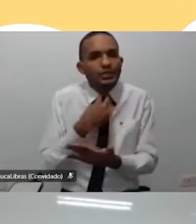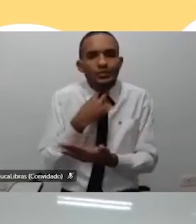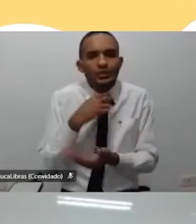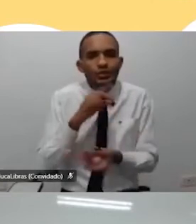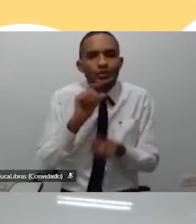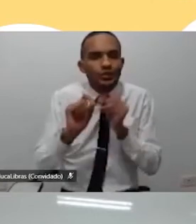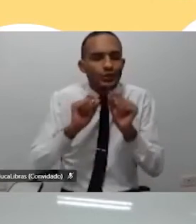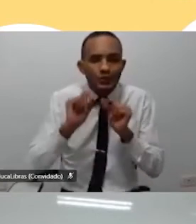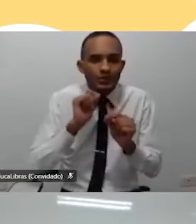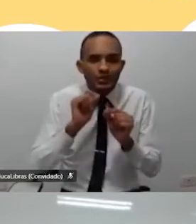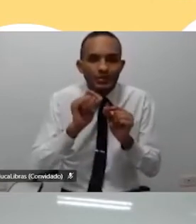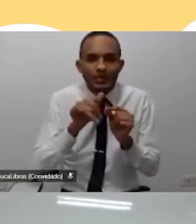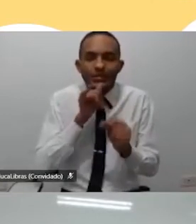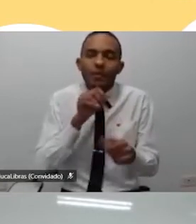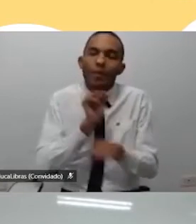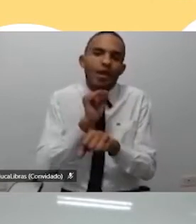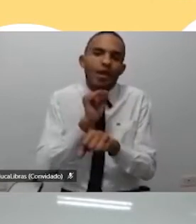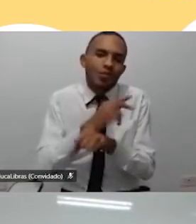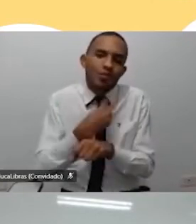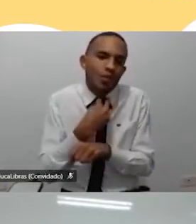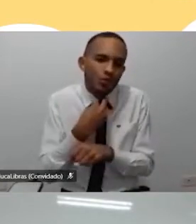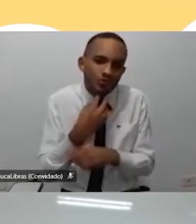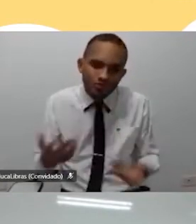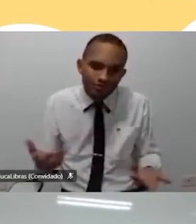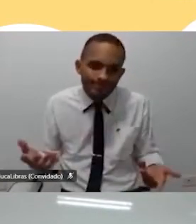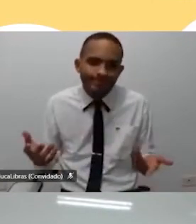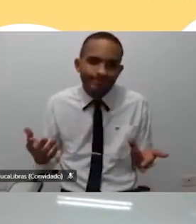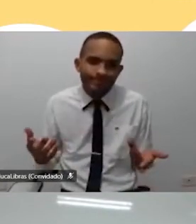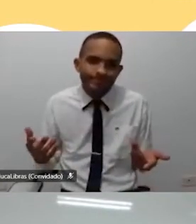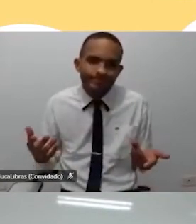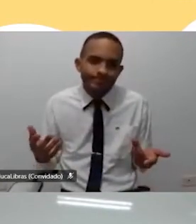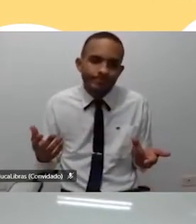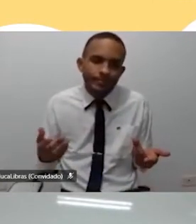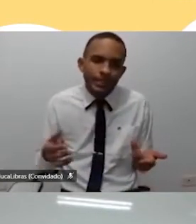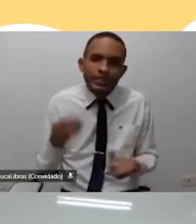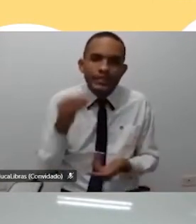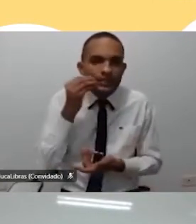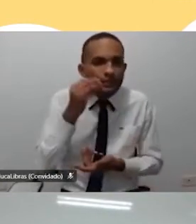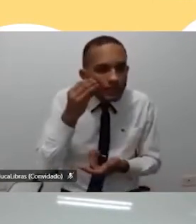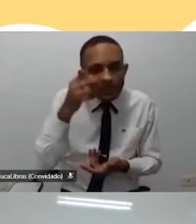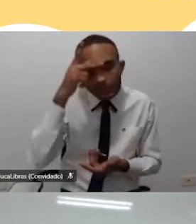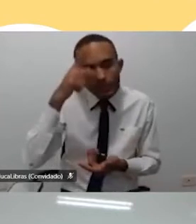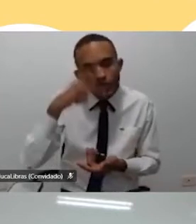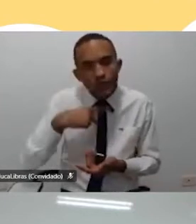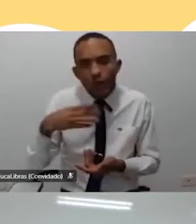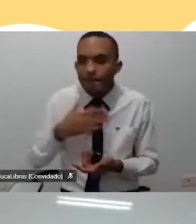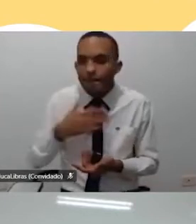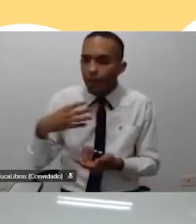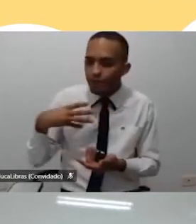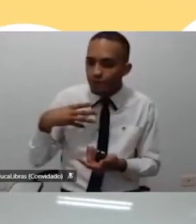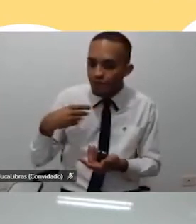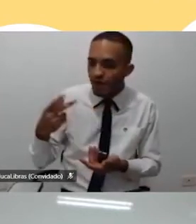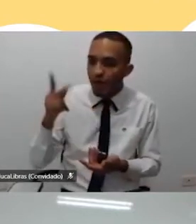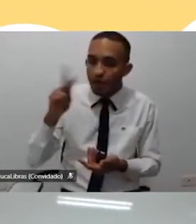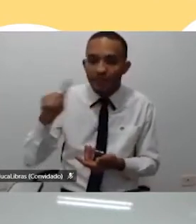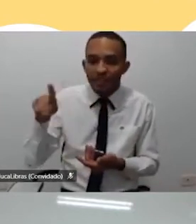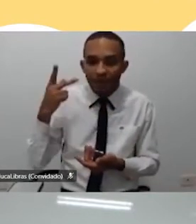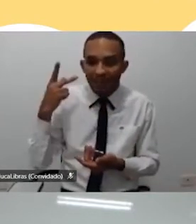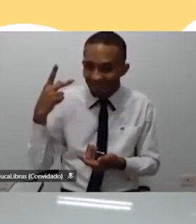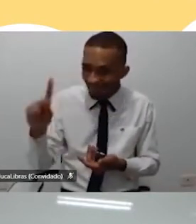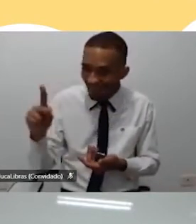estar, ser interrompido. uma experiência pessoal, meu filho, a professora dele,